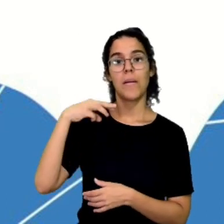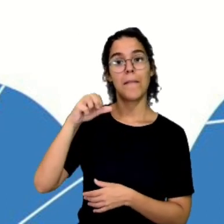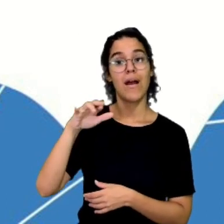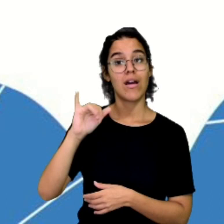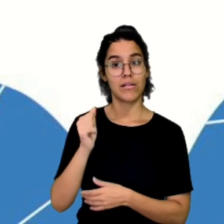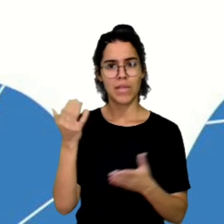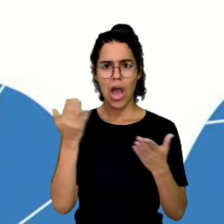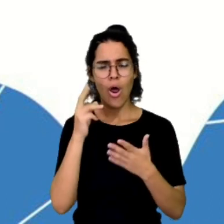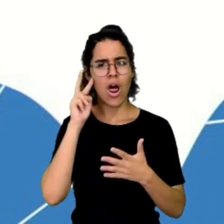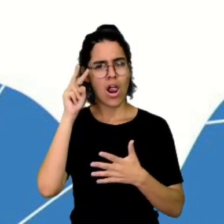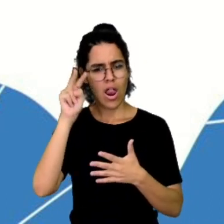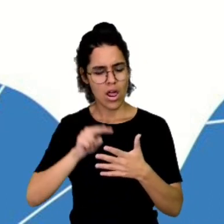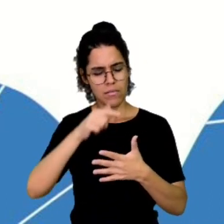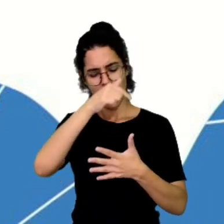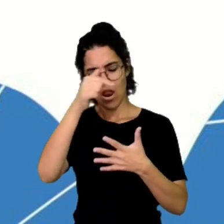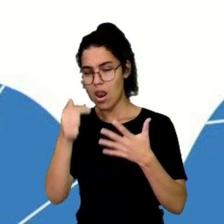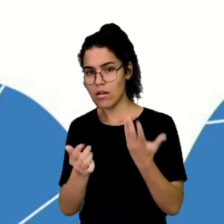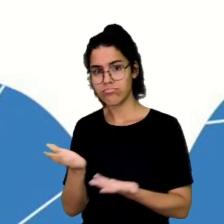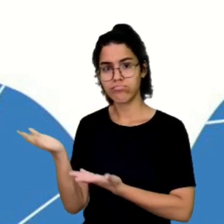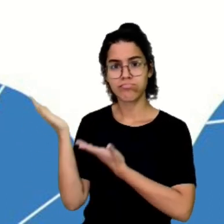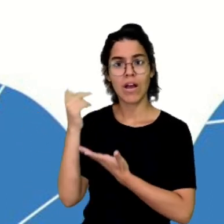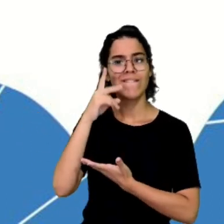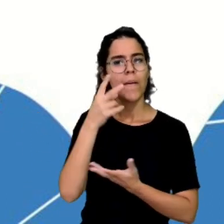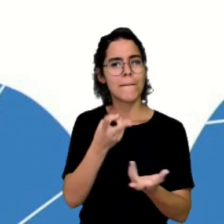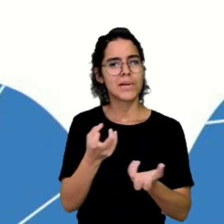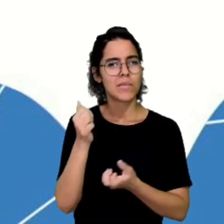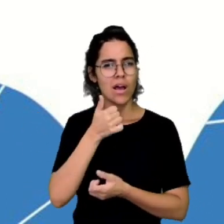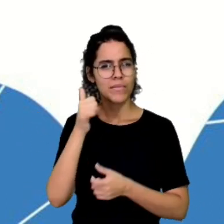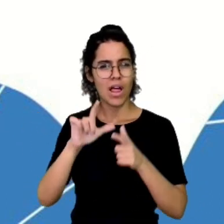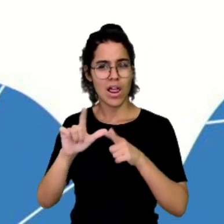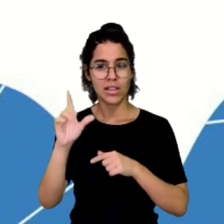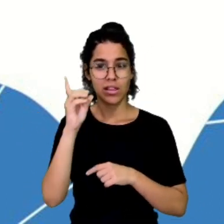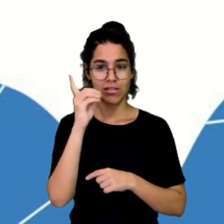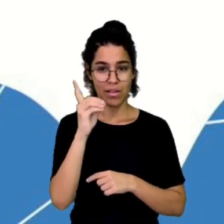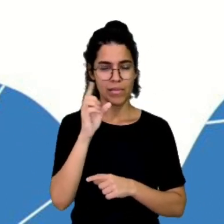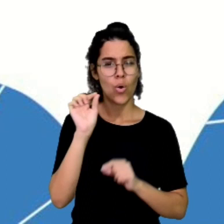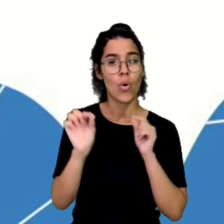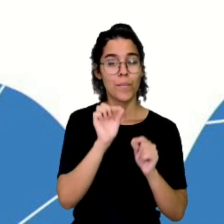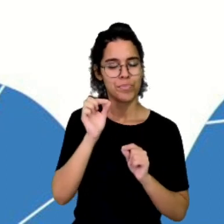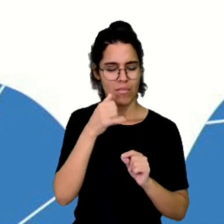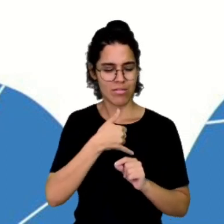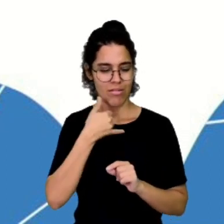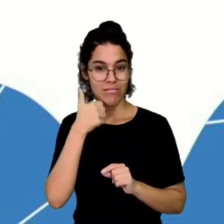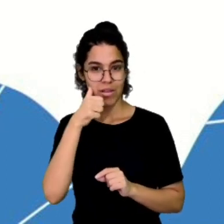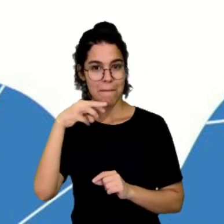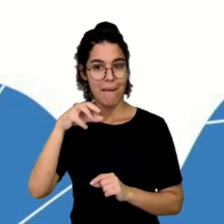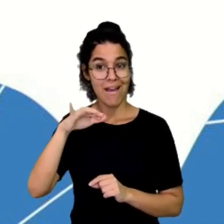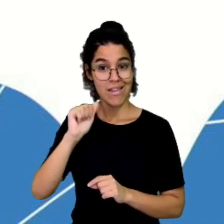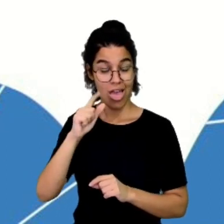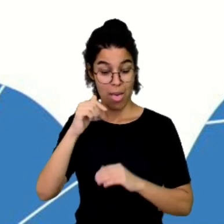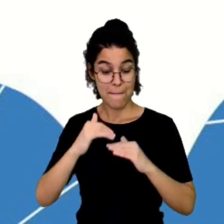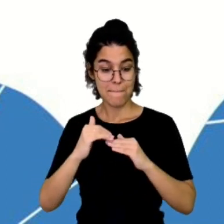alternativas e você vai observar aqui, ó, na letra D. A idade de Maria é maior ou